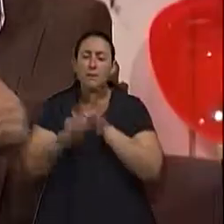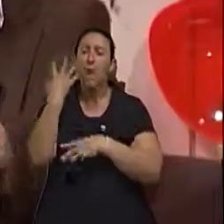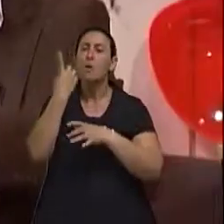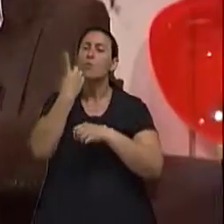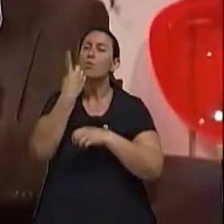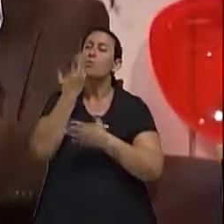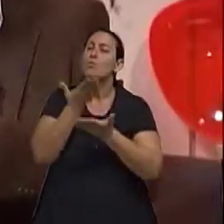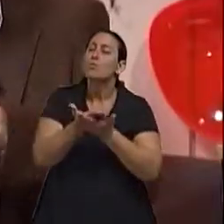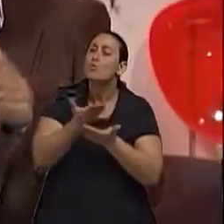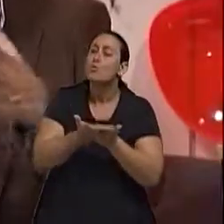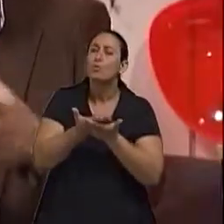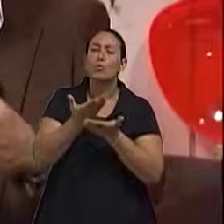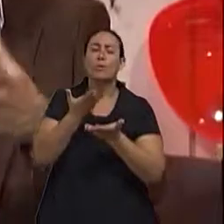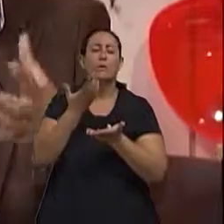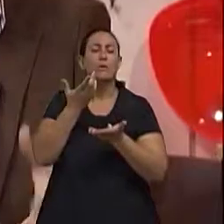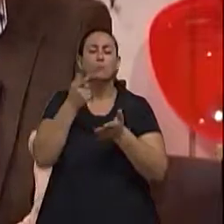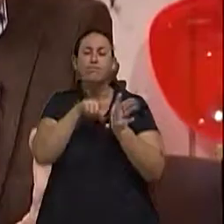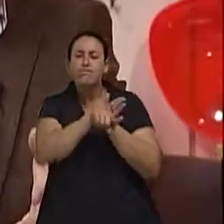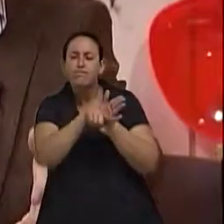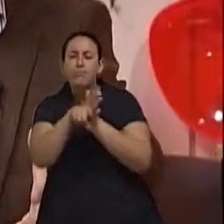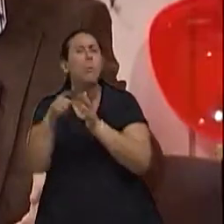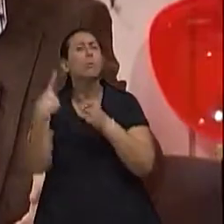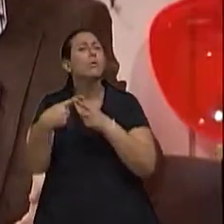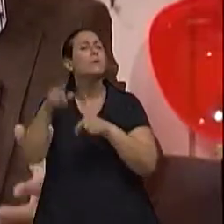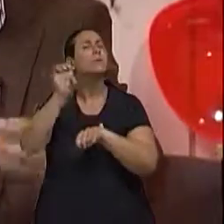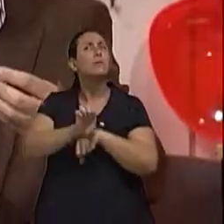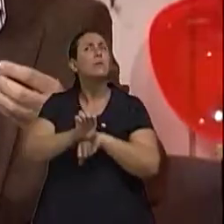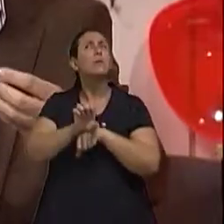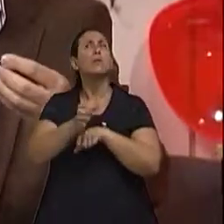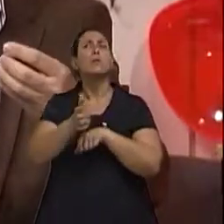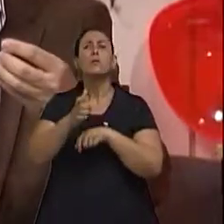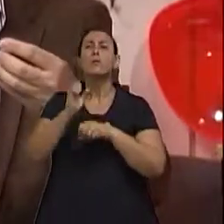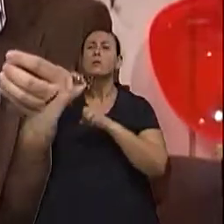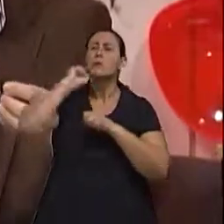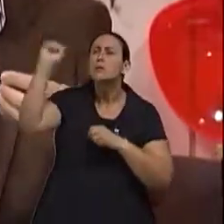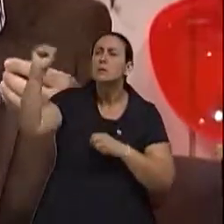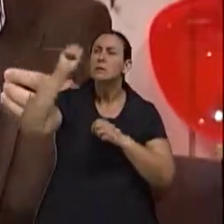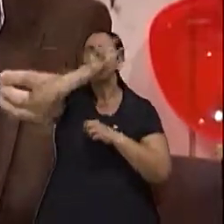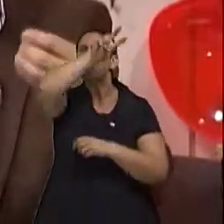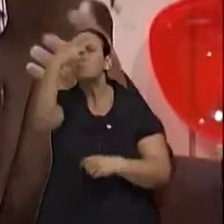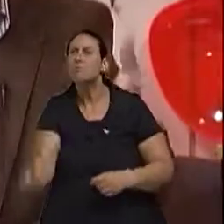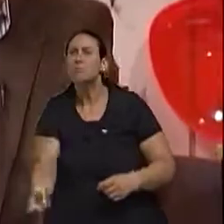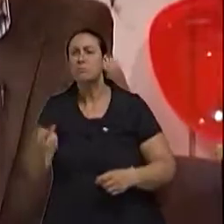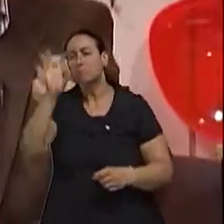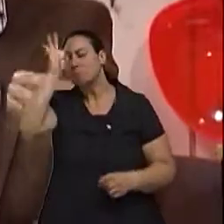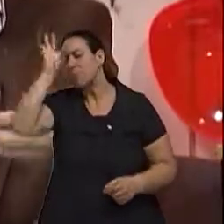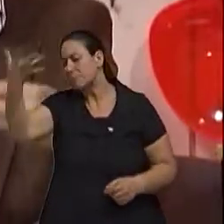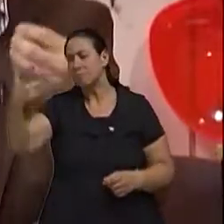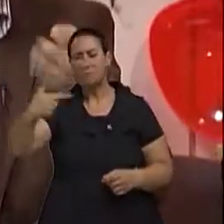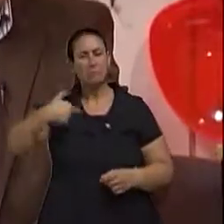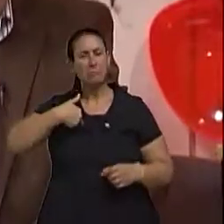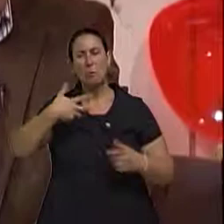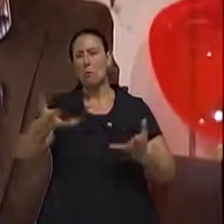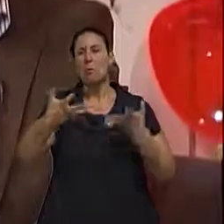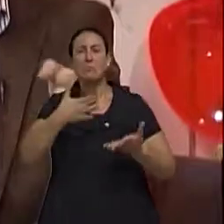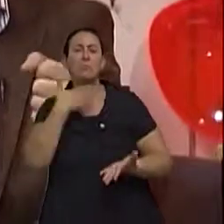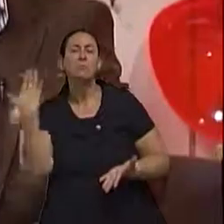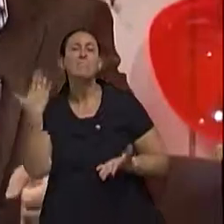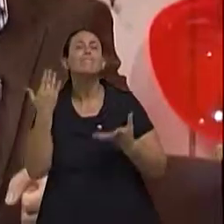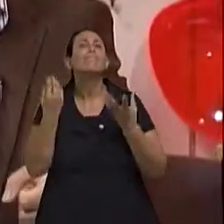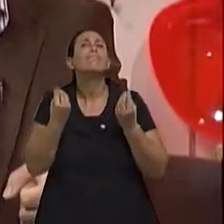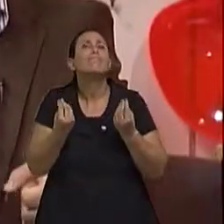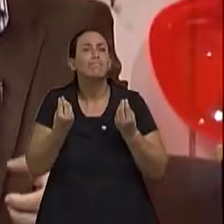o porquê que esse estado acaba tendo tantas mortes, né, por uma situação que pode ser prevenível e também tratada.